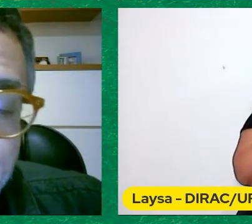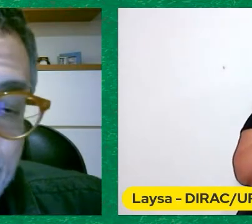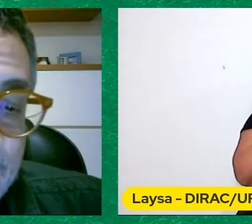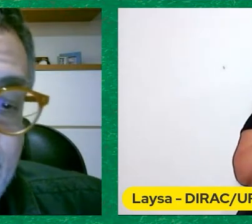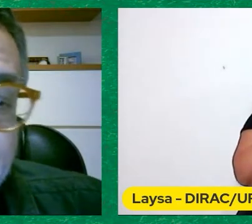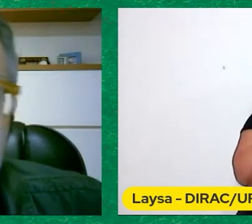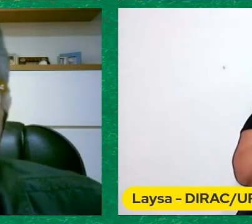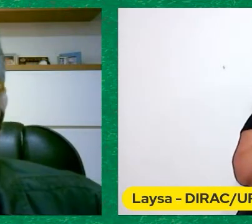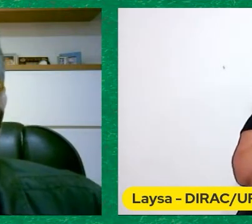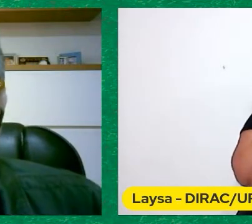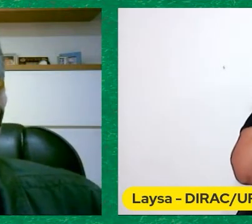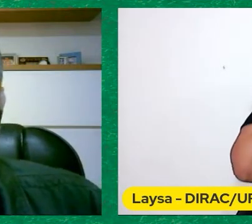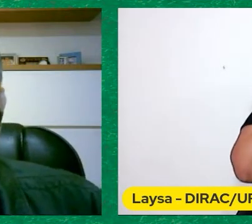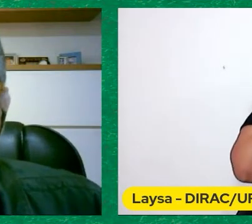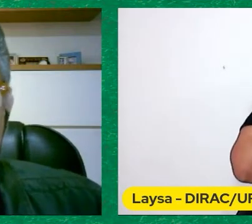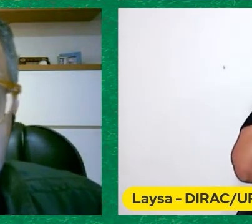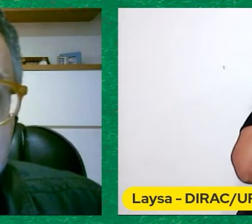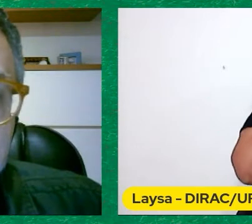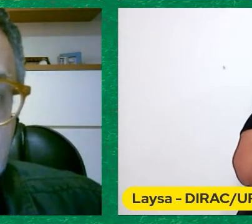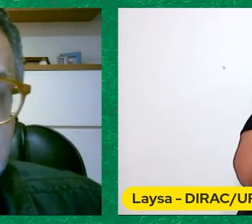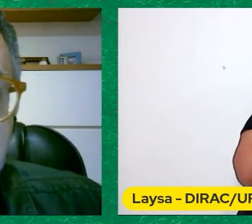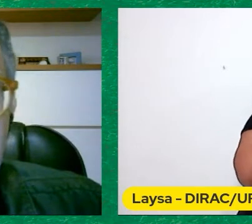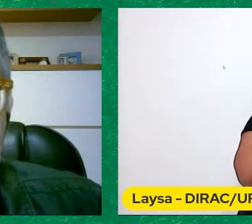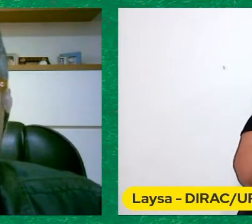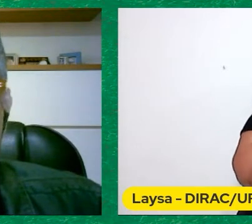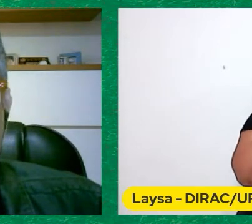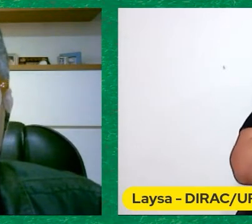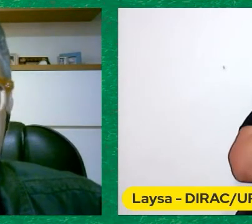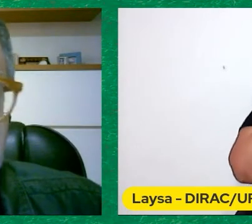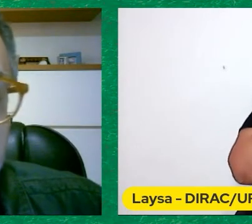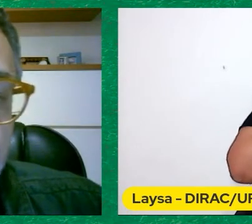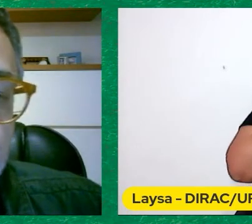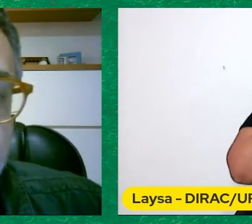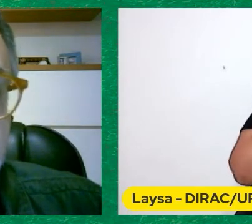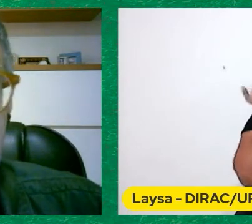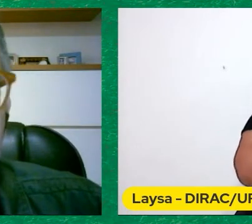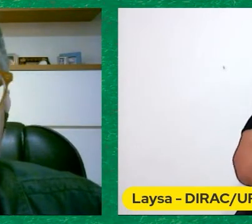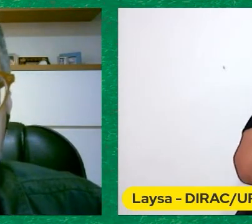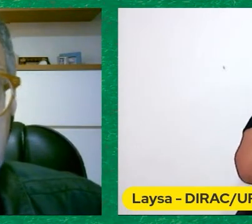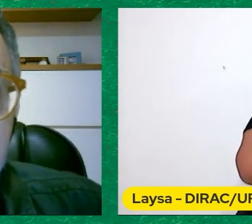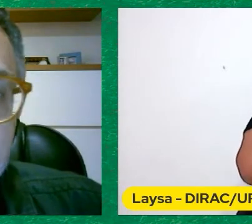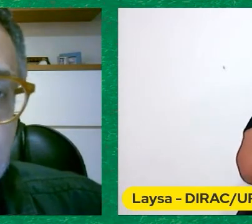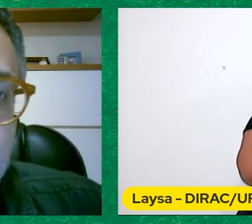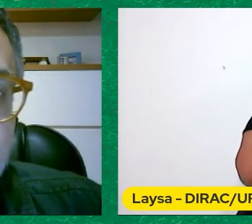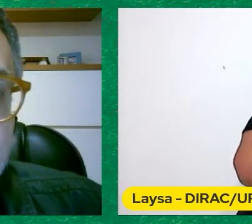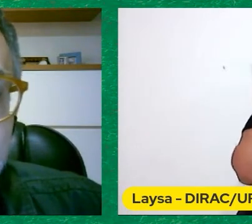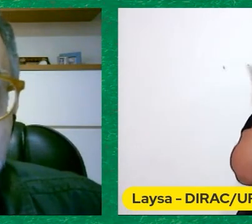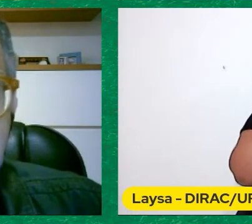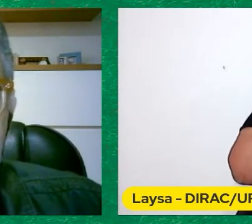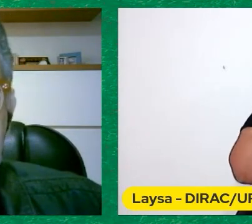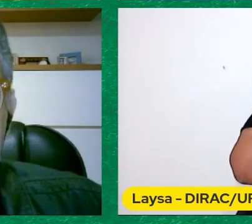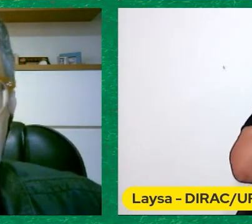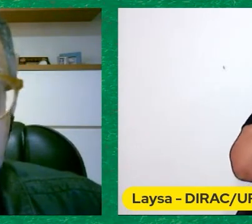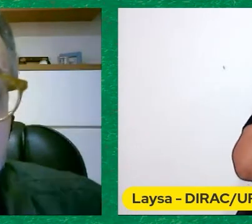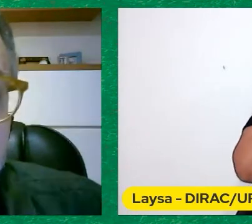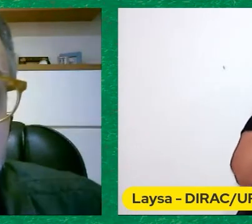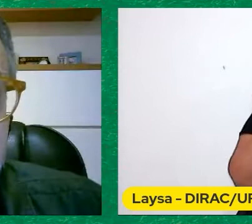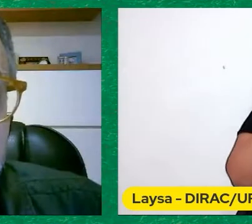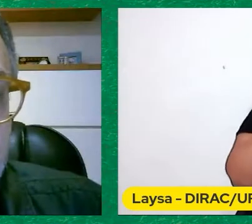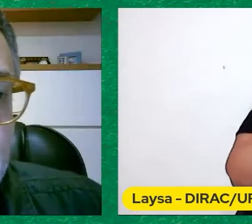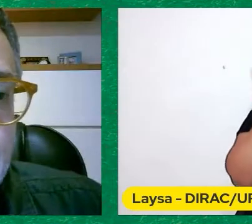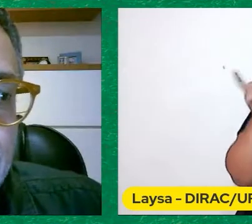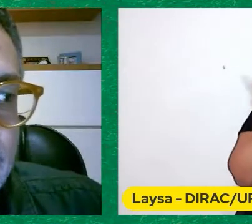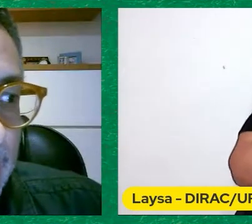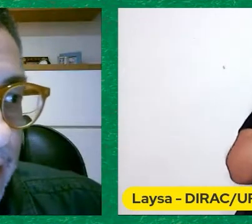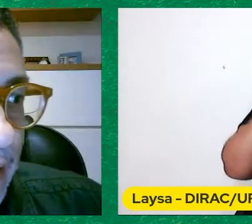Eu apreciava o trabalho do Capô Os filmes do Capô Desde o Profeta da Fome Ali na época do Cinema Novo